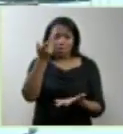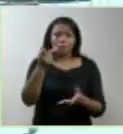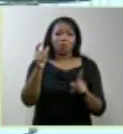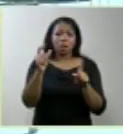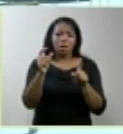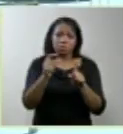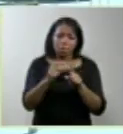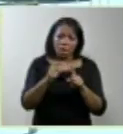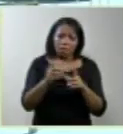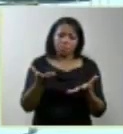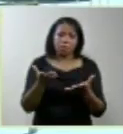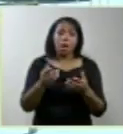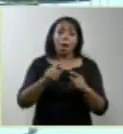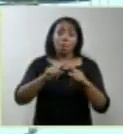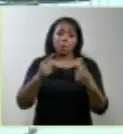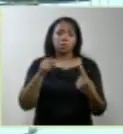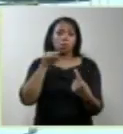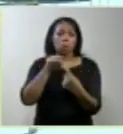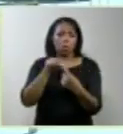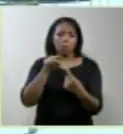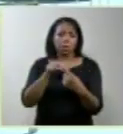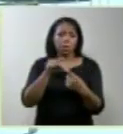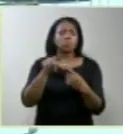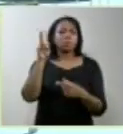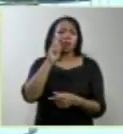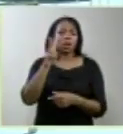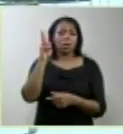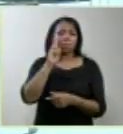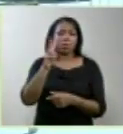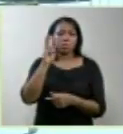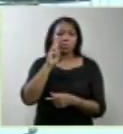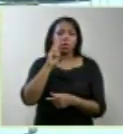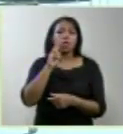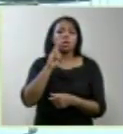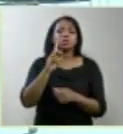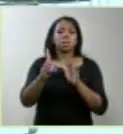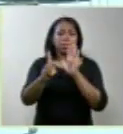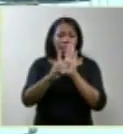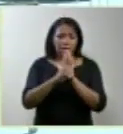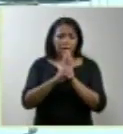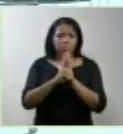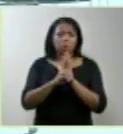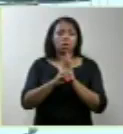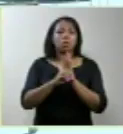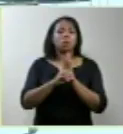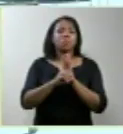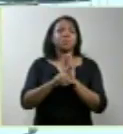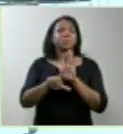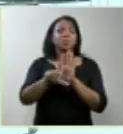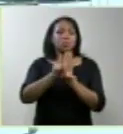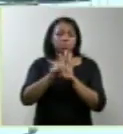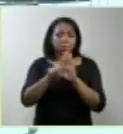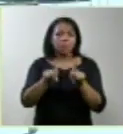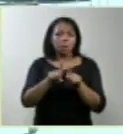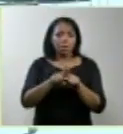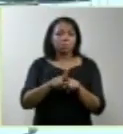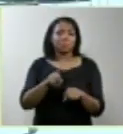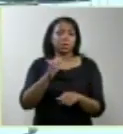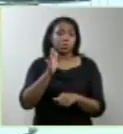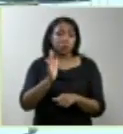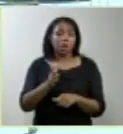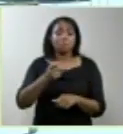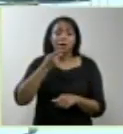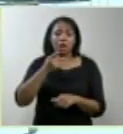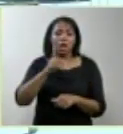Bassuma, sem a gente ter combinado, ele lembrou aqui esse decreto legislativo, 186 de 2008 já, que